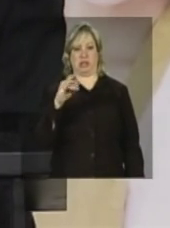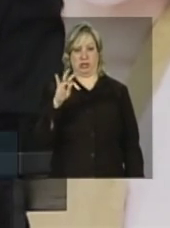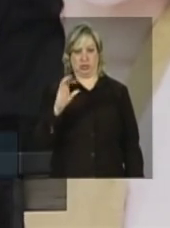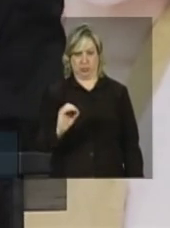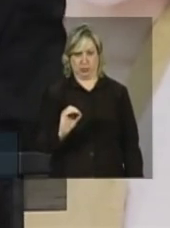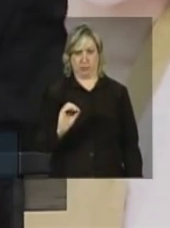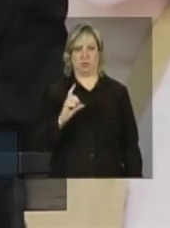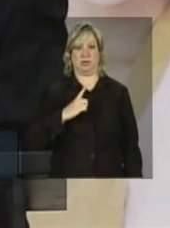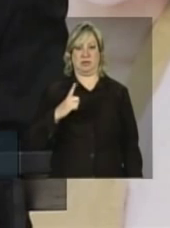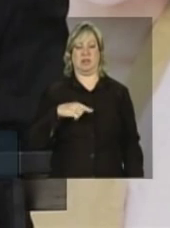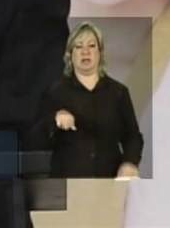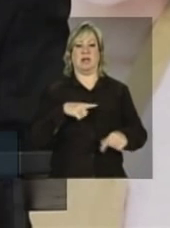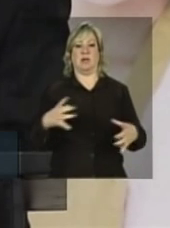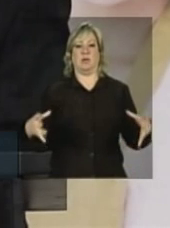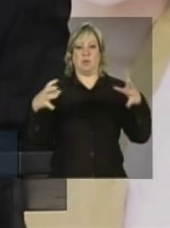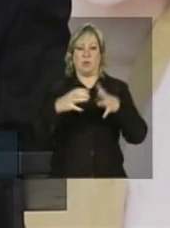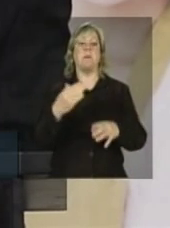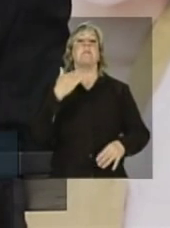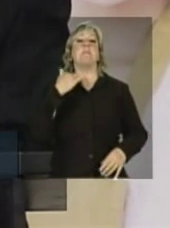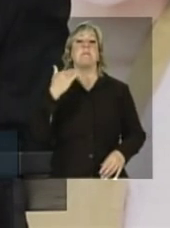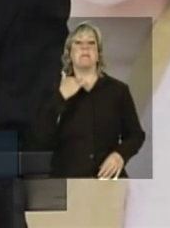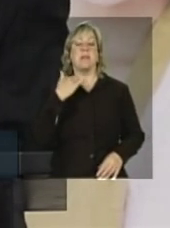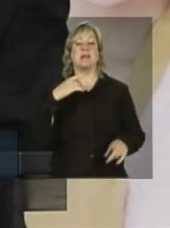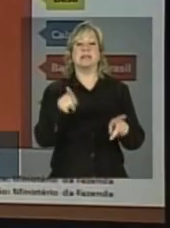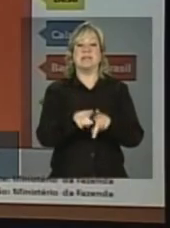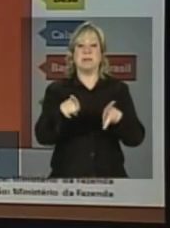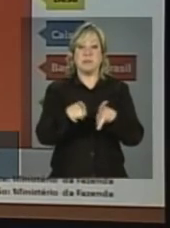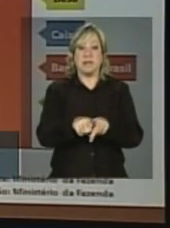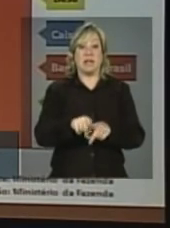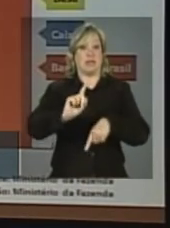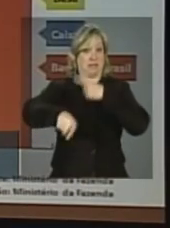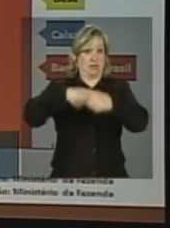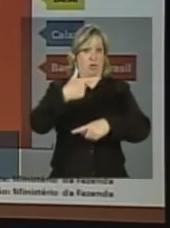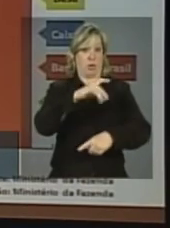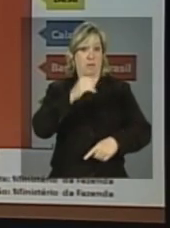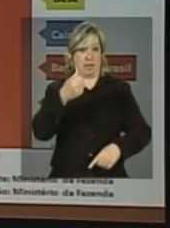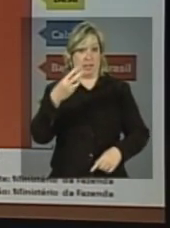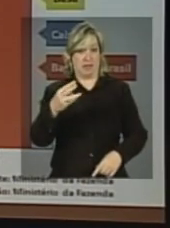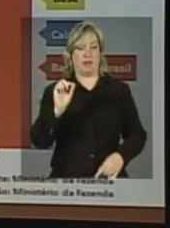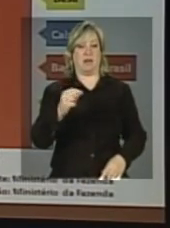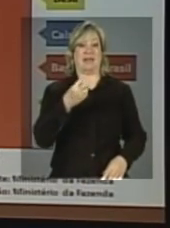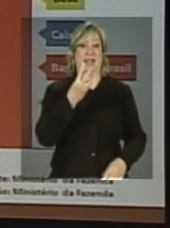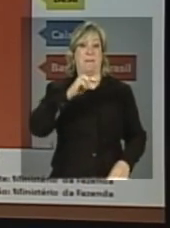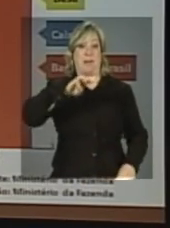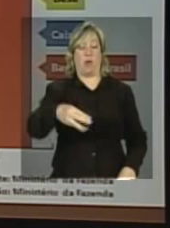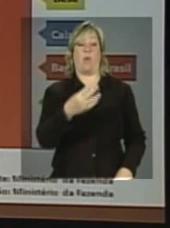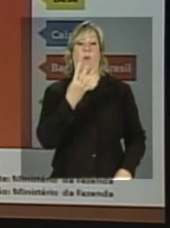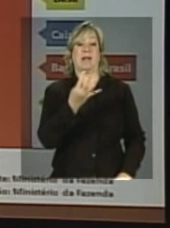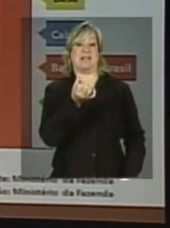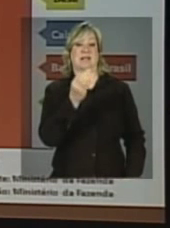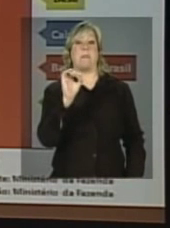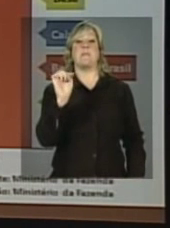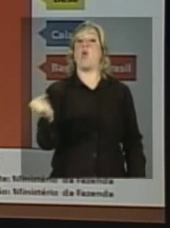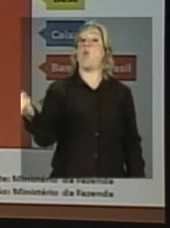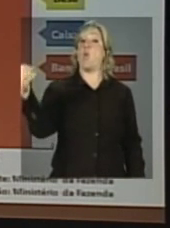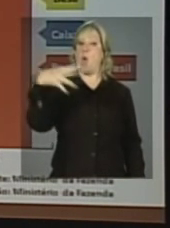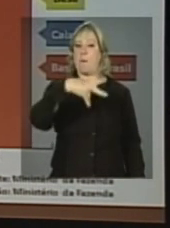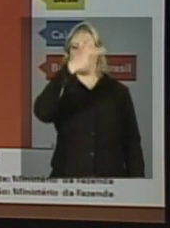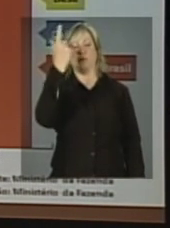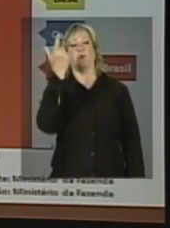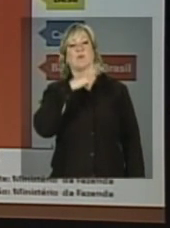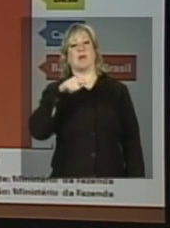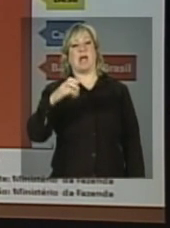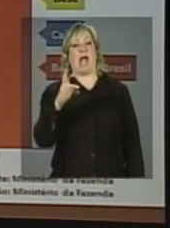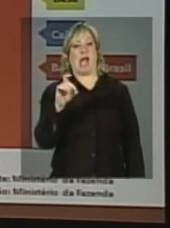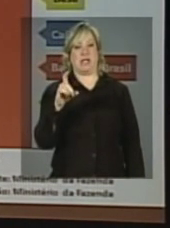incorporados pelos bancos. E, finalmente, em 2013, 3,4 milhões de novos clientes,